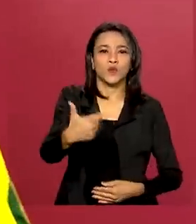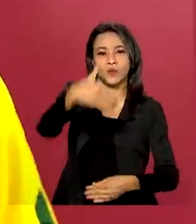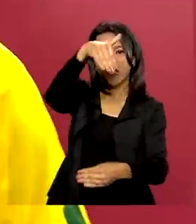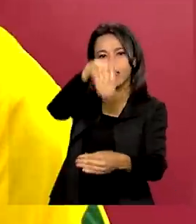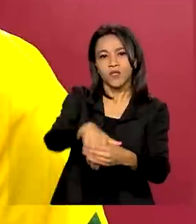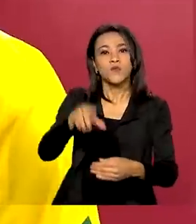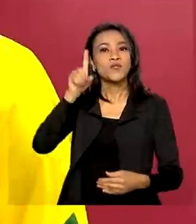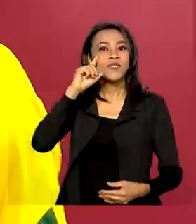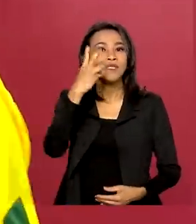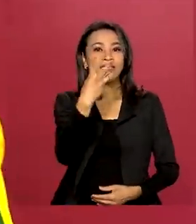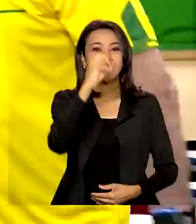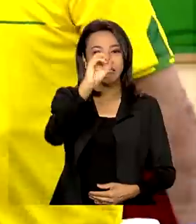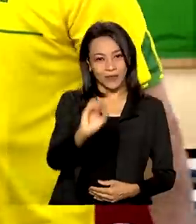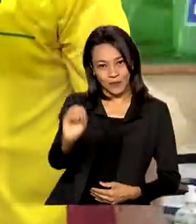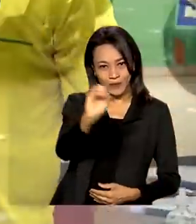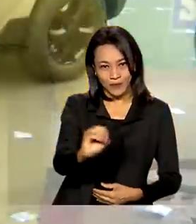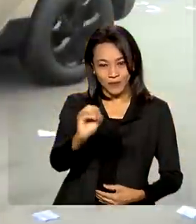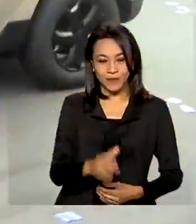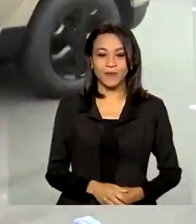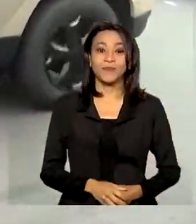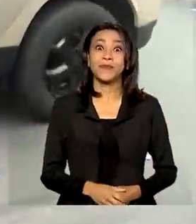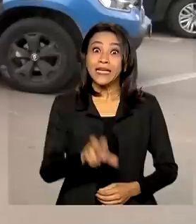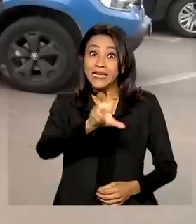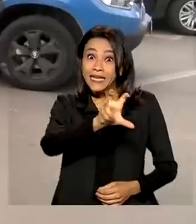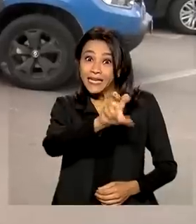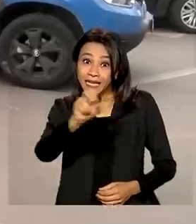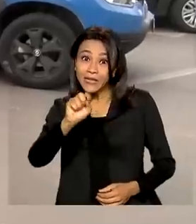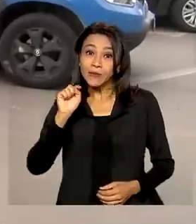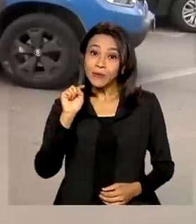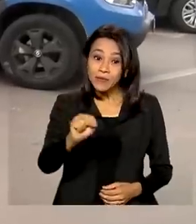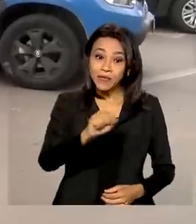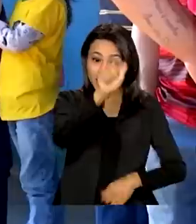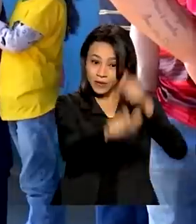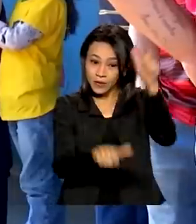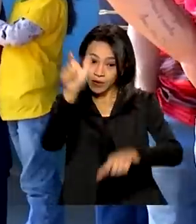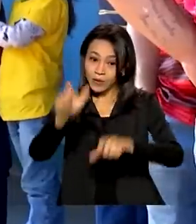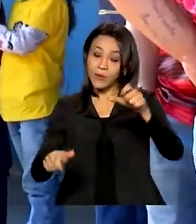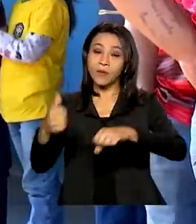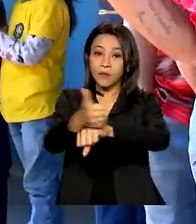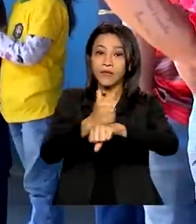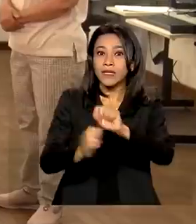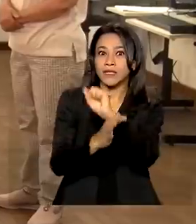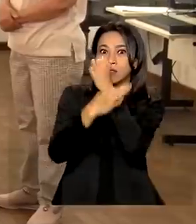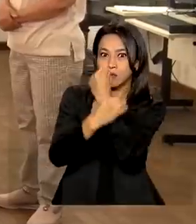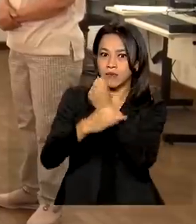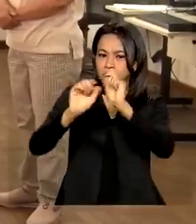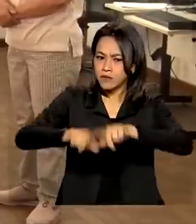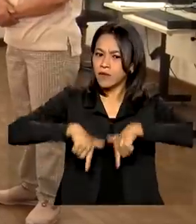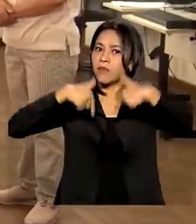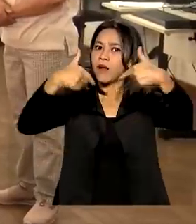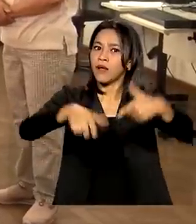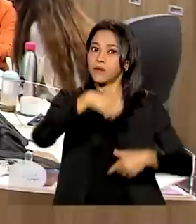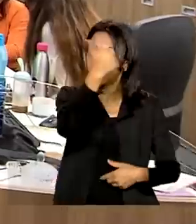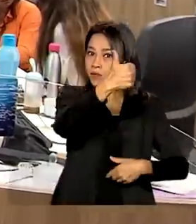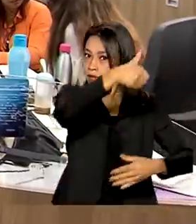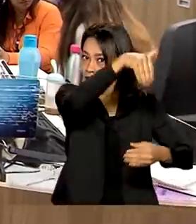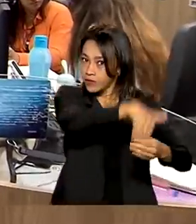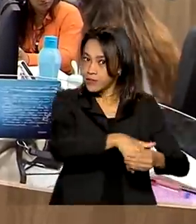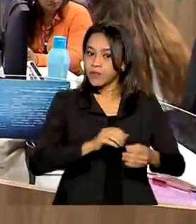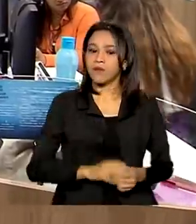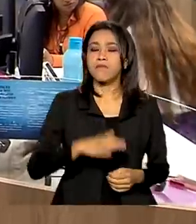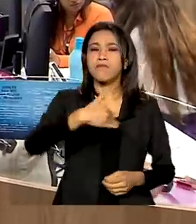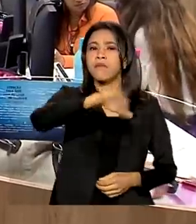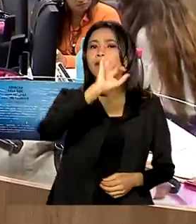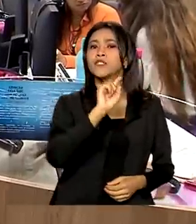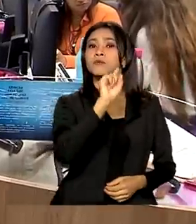no dia 30 de outubro. Cerca de 500 mil agentes de segurança pública trabalharam no primeiro turno. Mais de